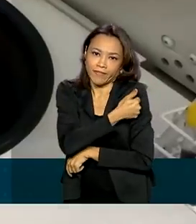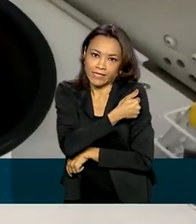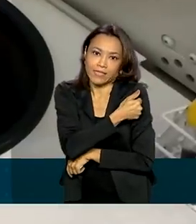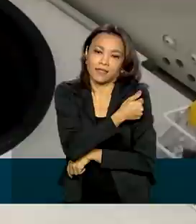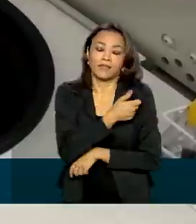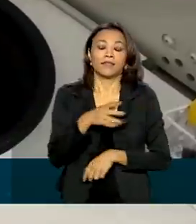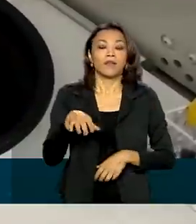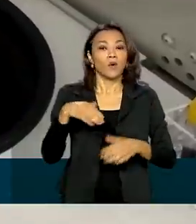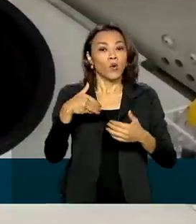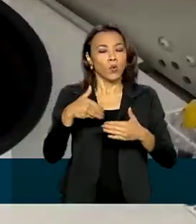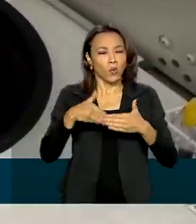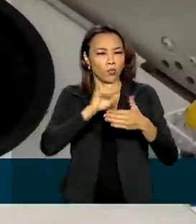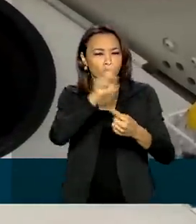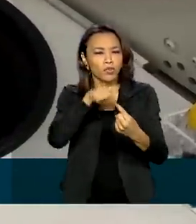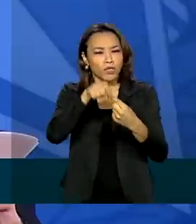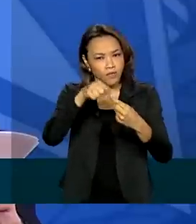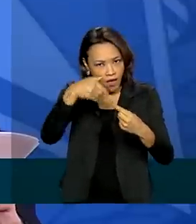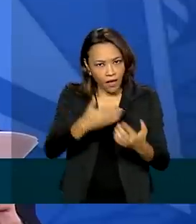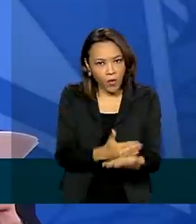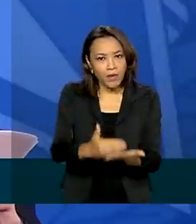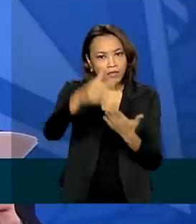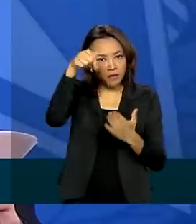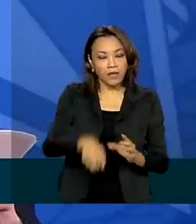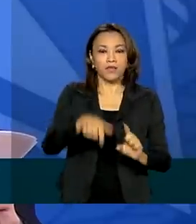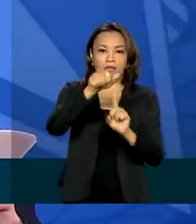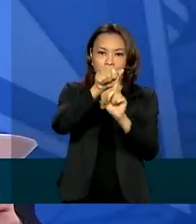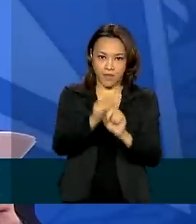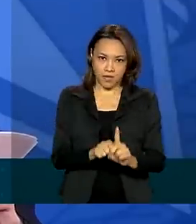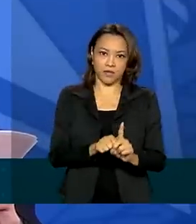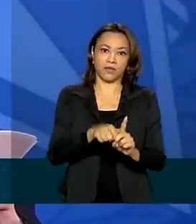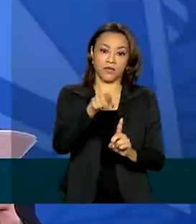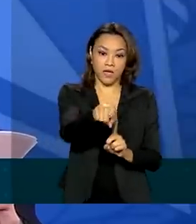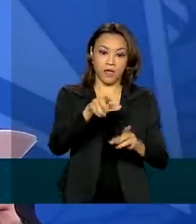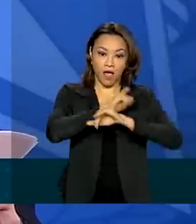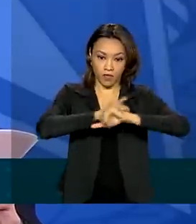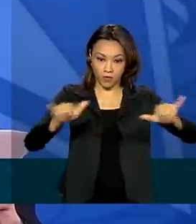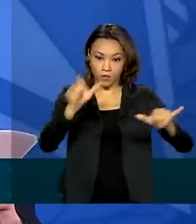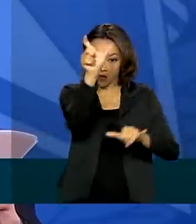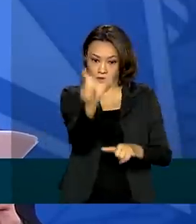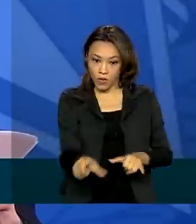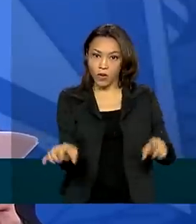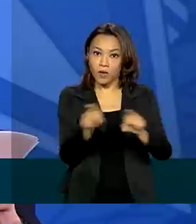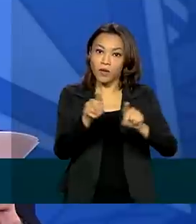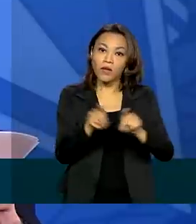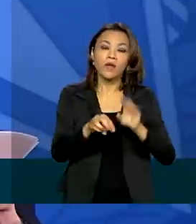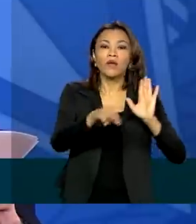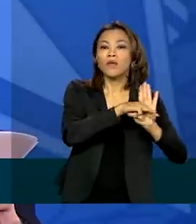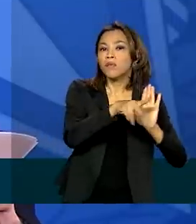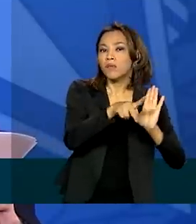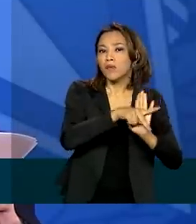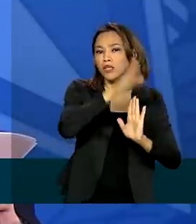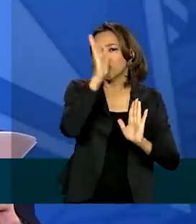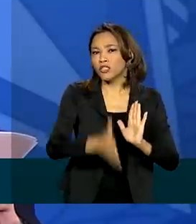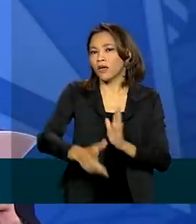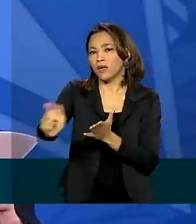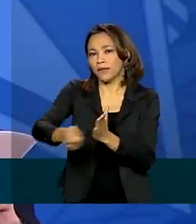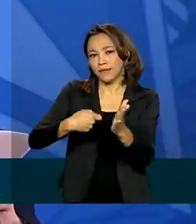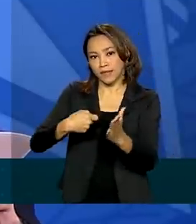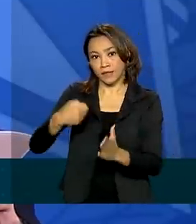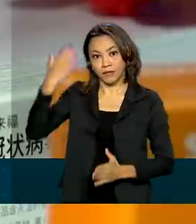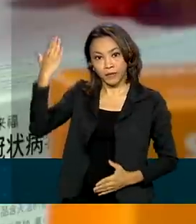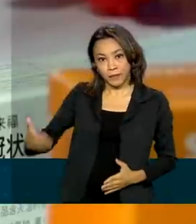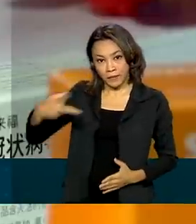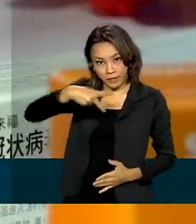vacinação ainda neste mês. Eduardo Pazuello anunciou ainda que a medida provisória assinada pelo presidente Jair